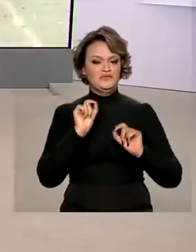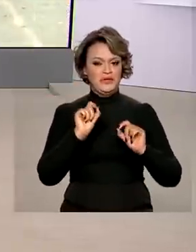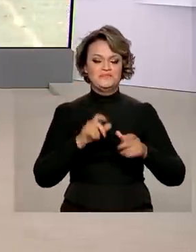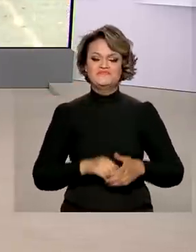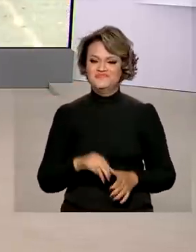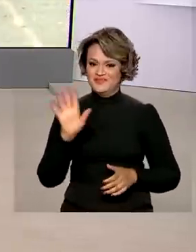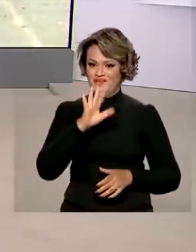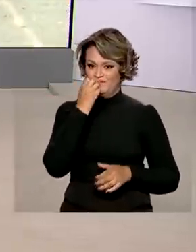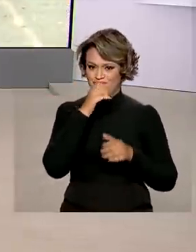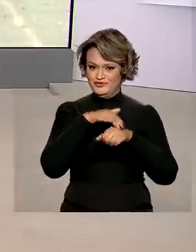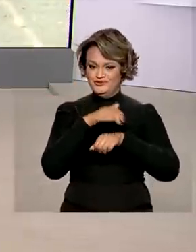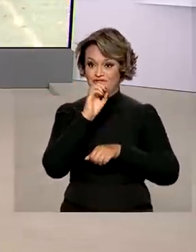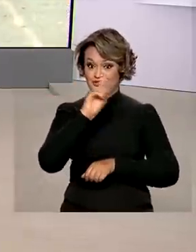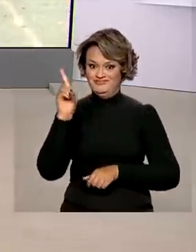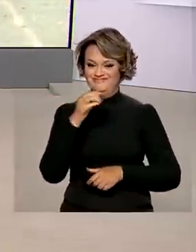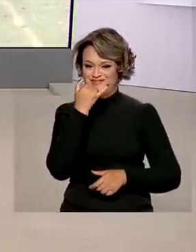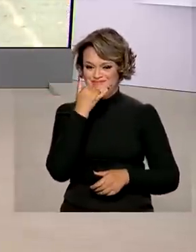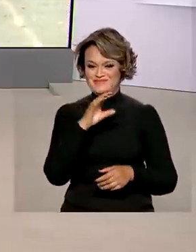Érica, bom dia para você.